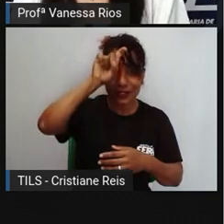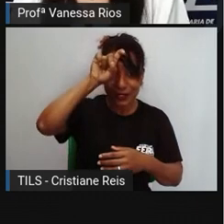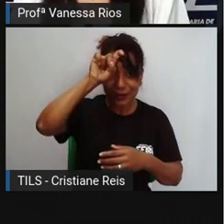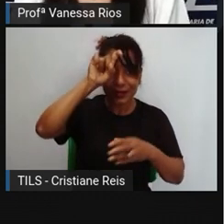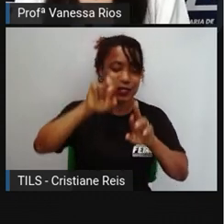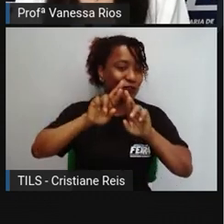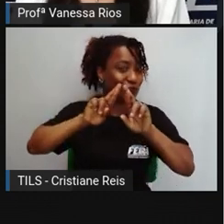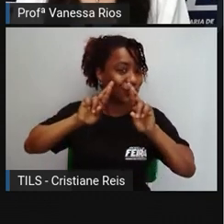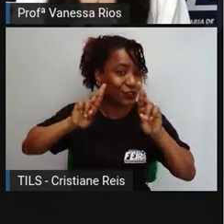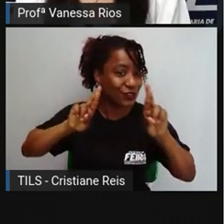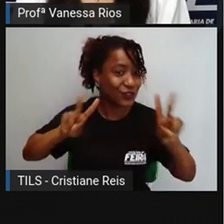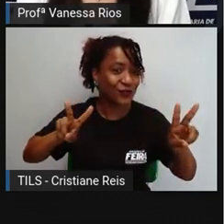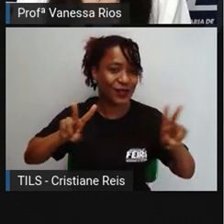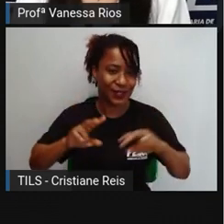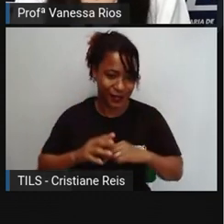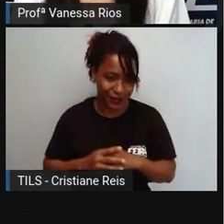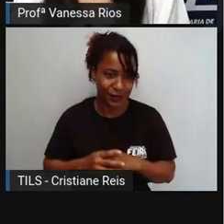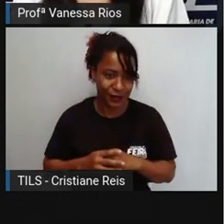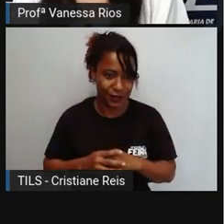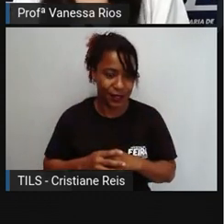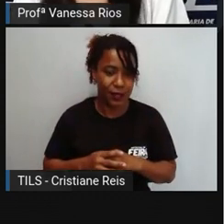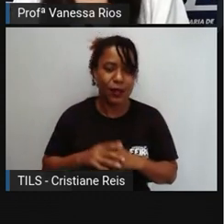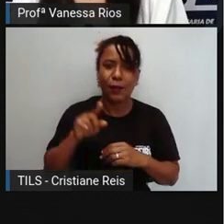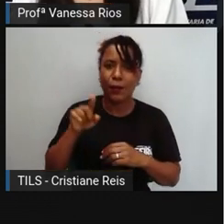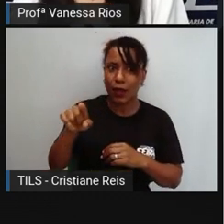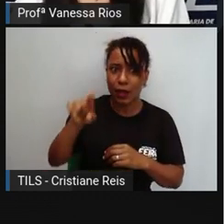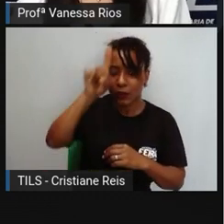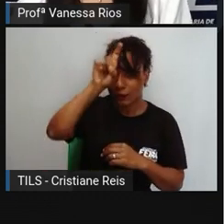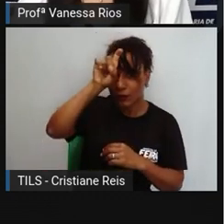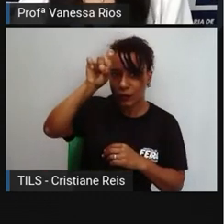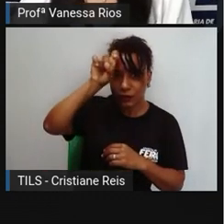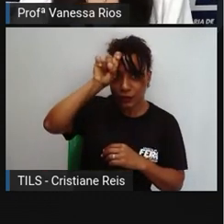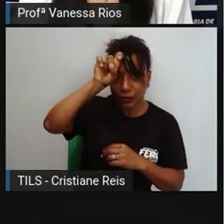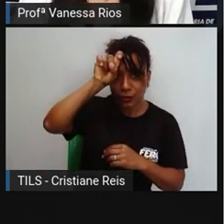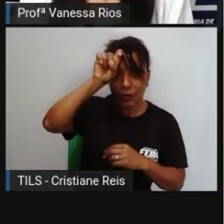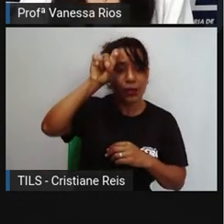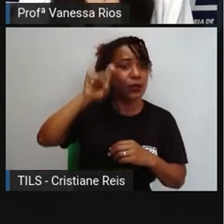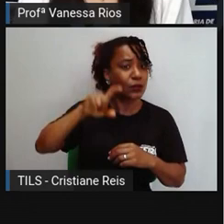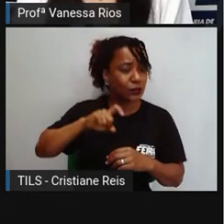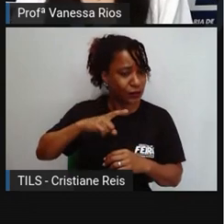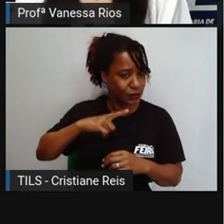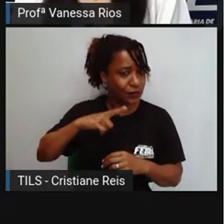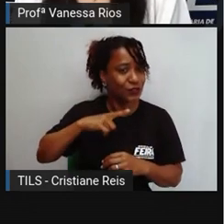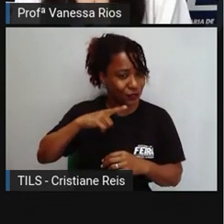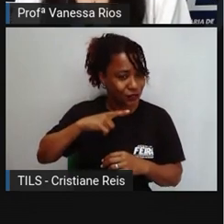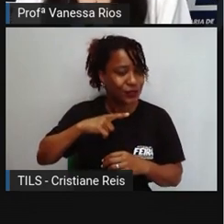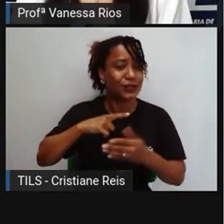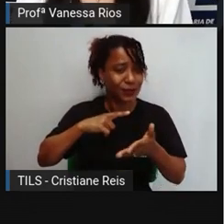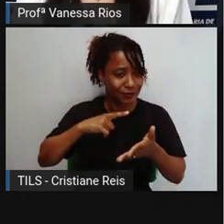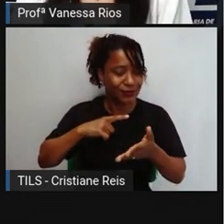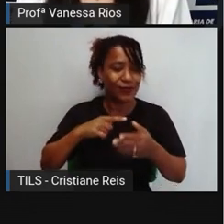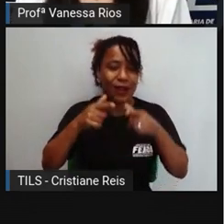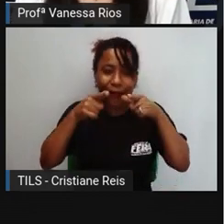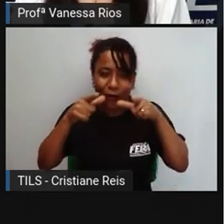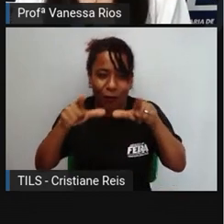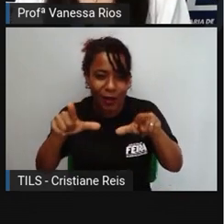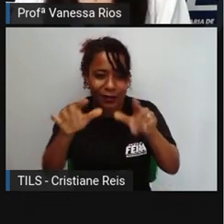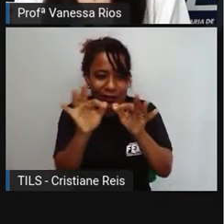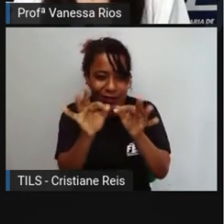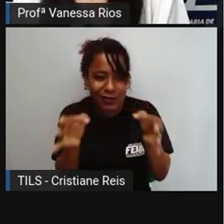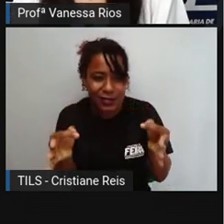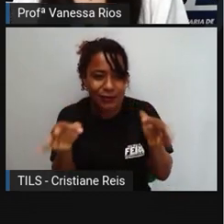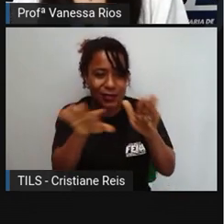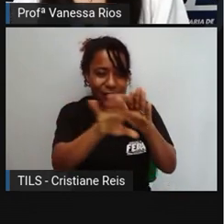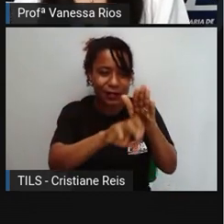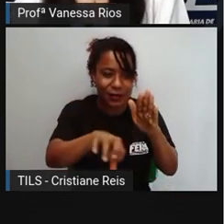diferença, inclusive, entre formas de escrever. Tinha aí uma linguagem mais simples, né, com desenhos, com